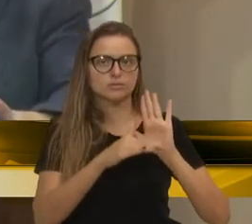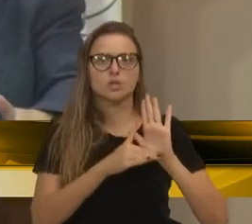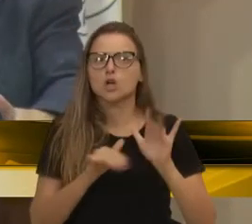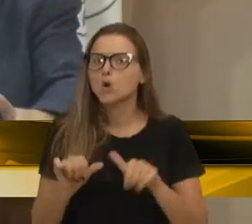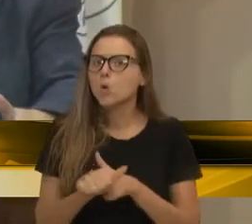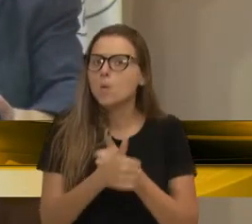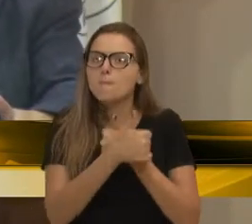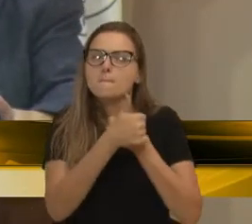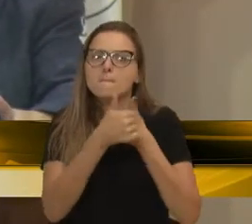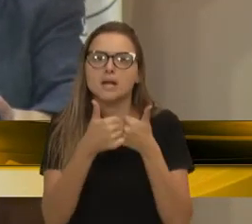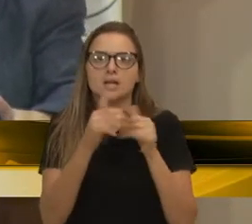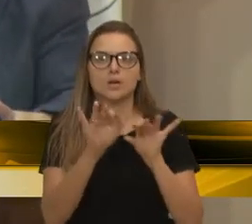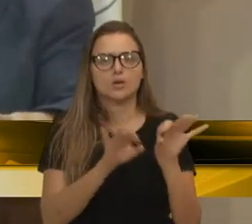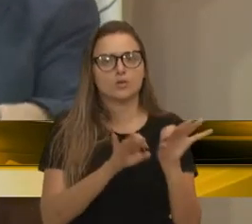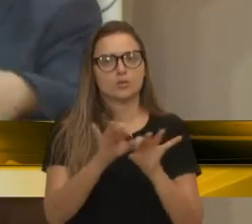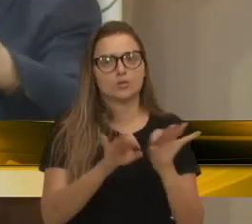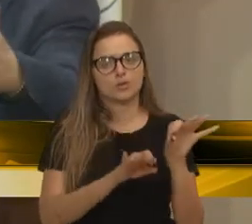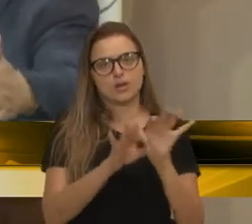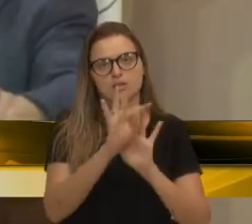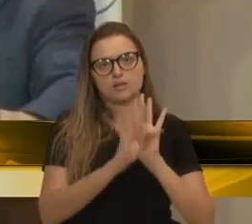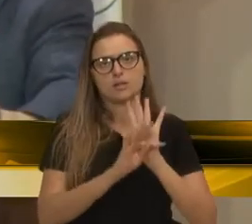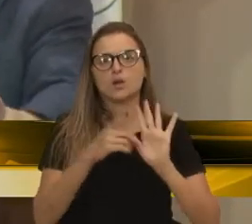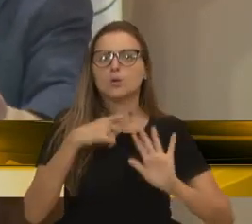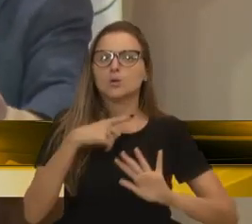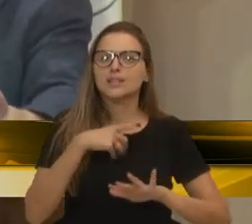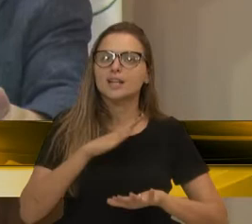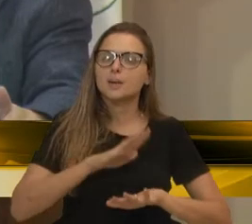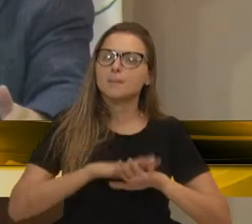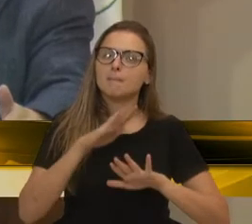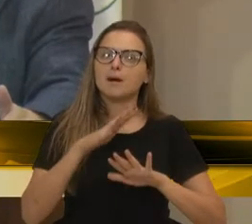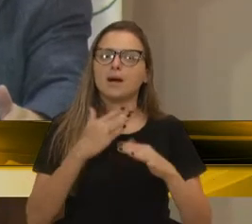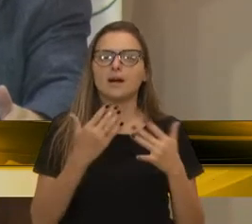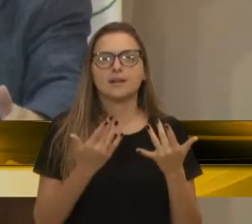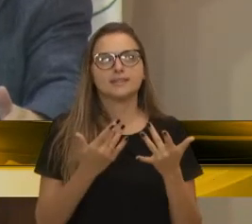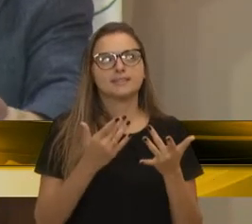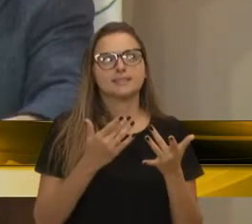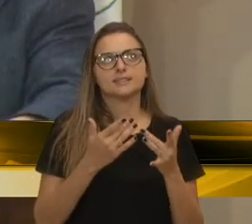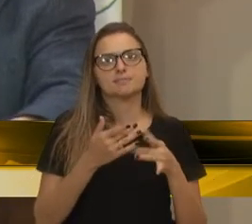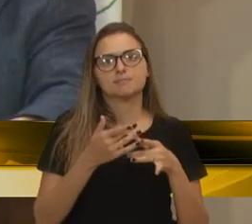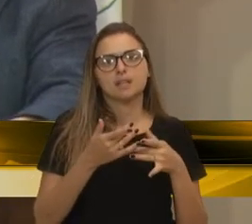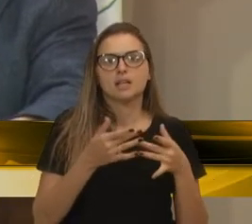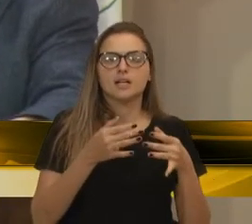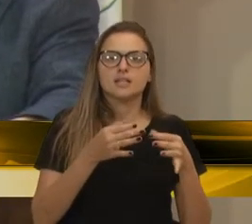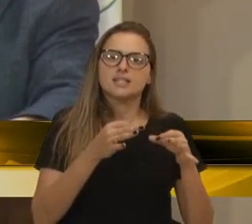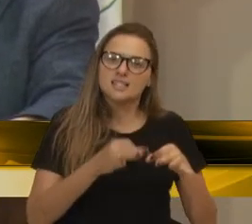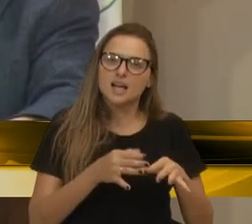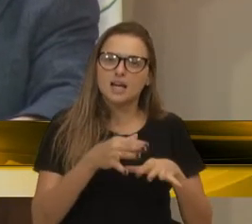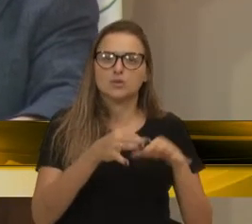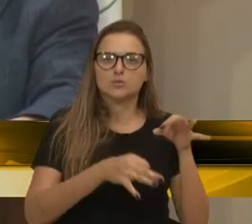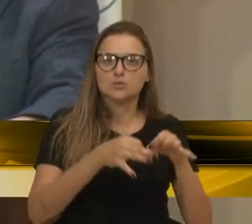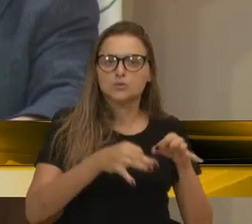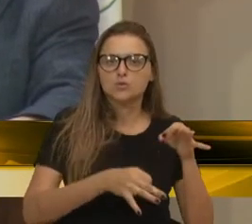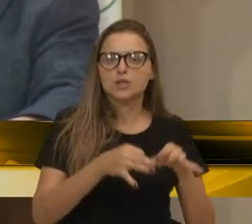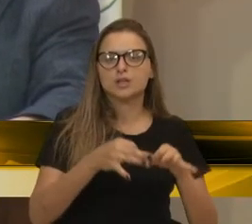melhor formulado. É o que tem mais embasamento técnico, jurídico, é o que traz